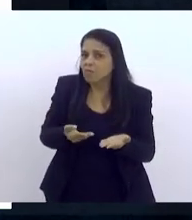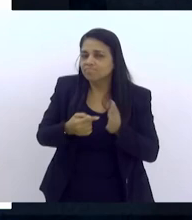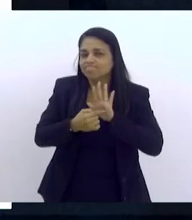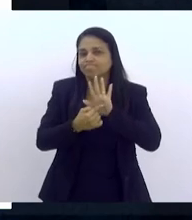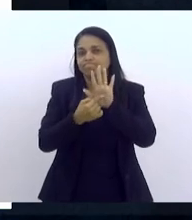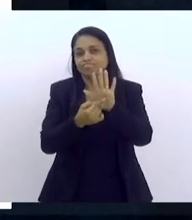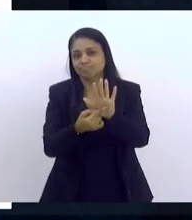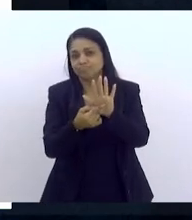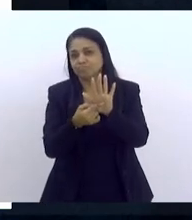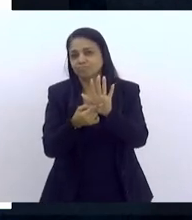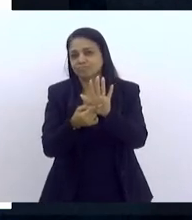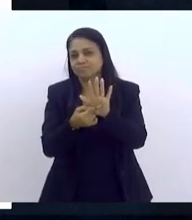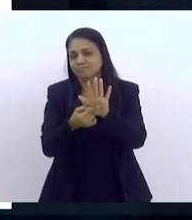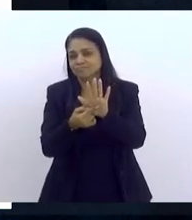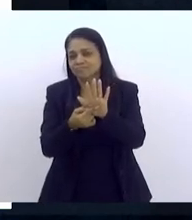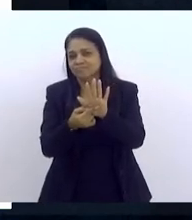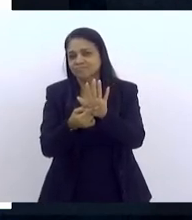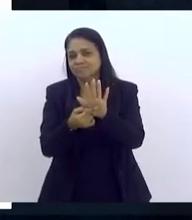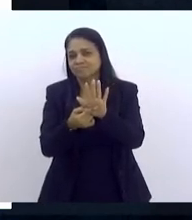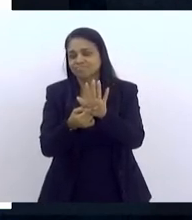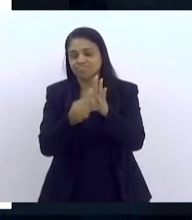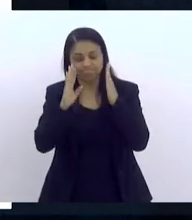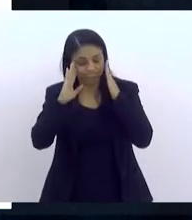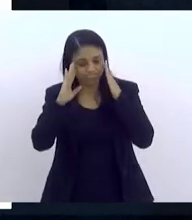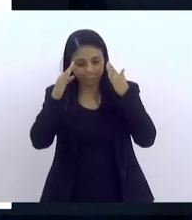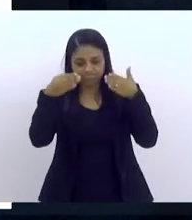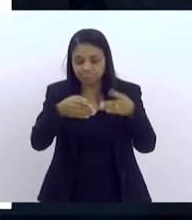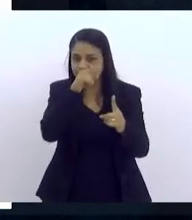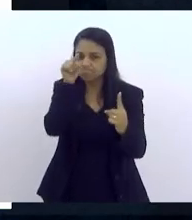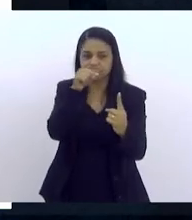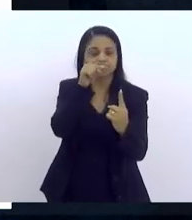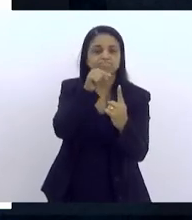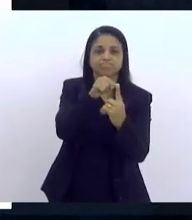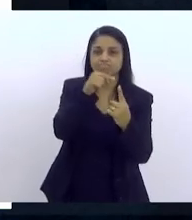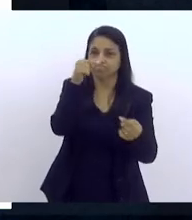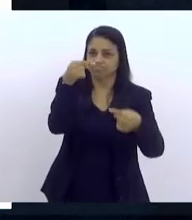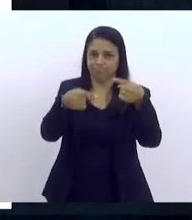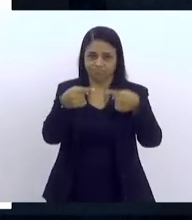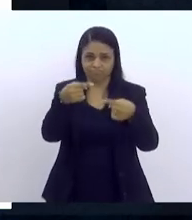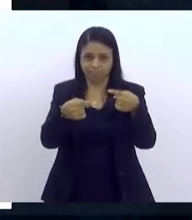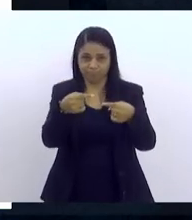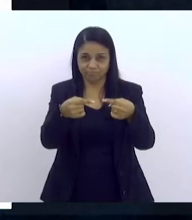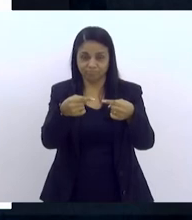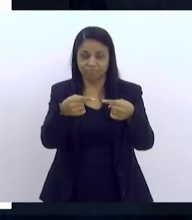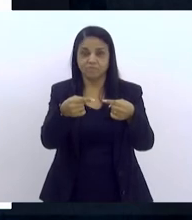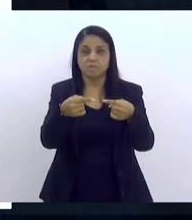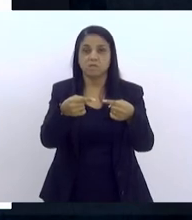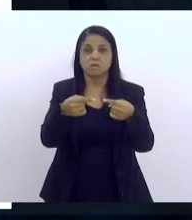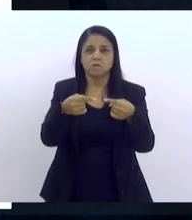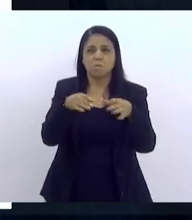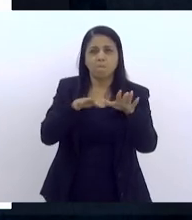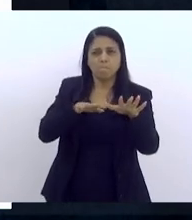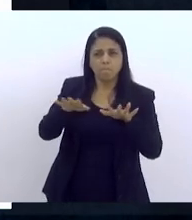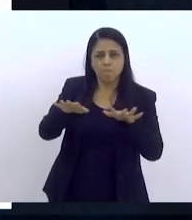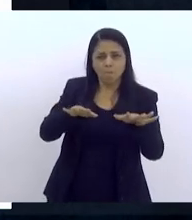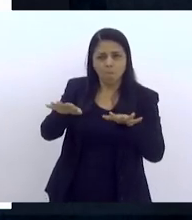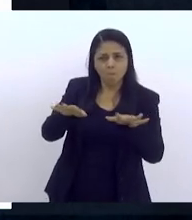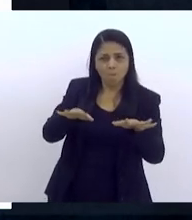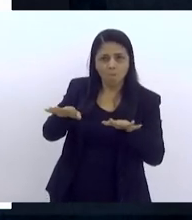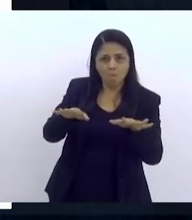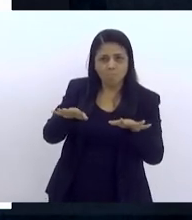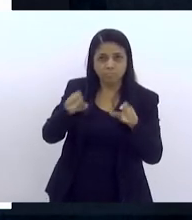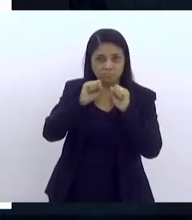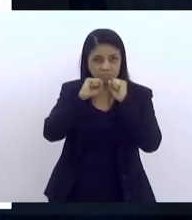ao foco desse debate e que mobilizou, de uma certa forma, esse